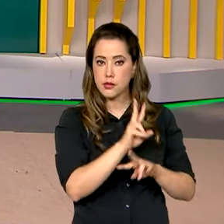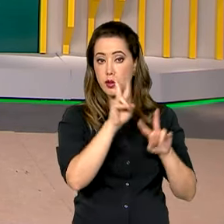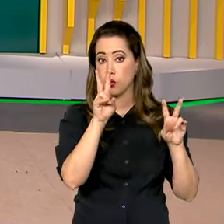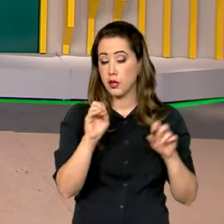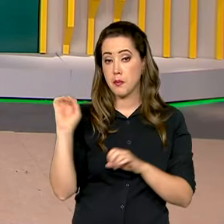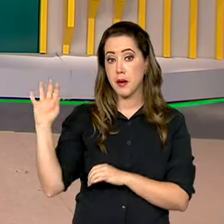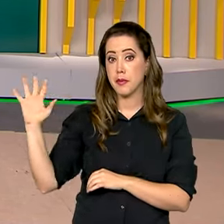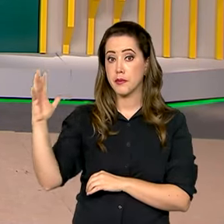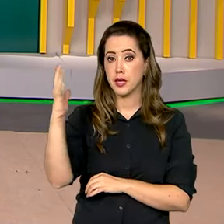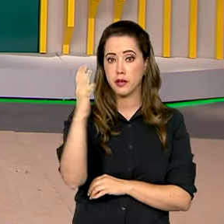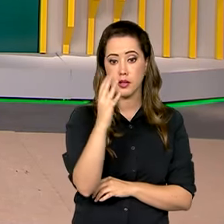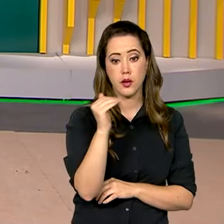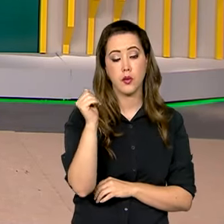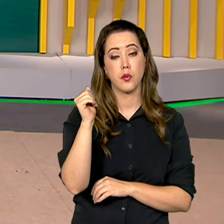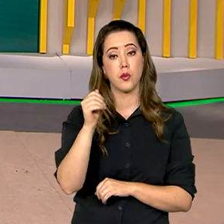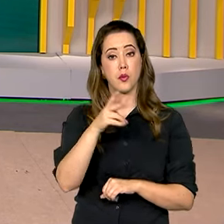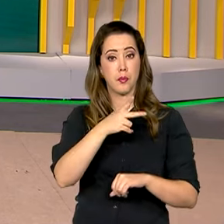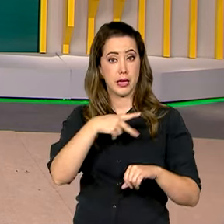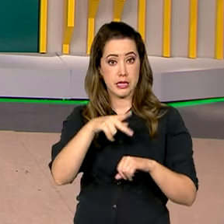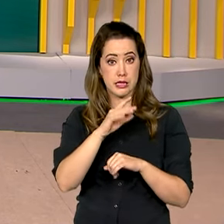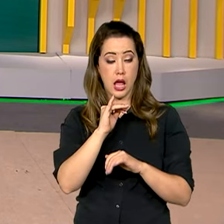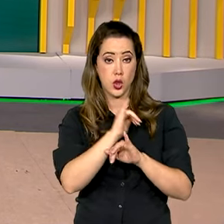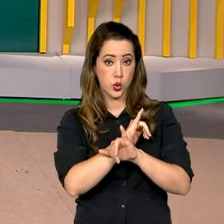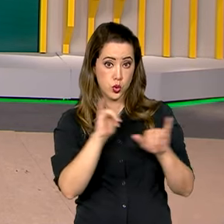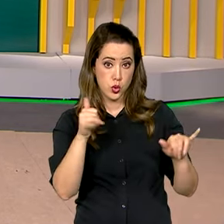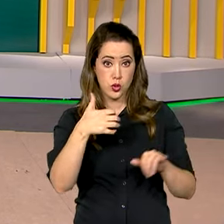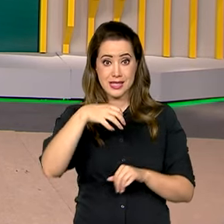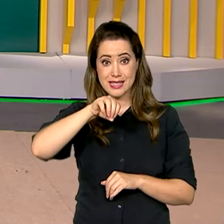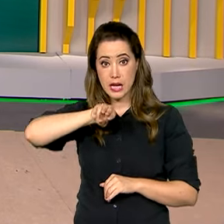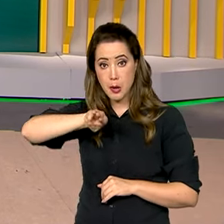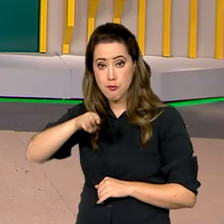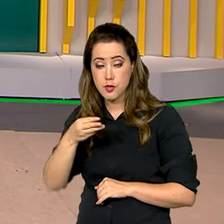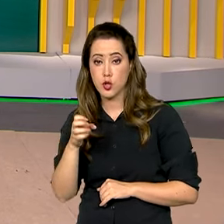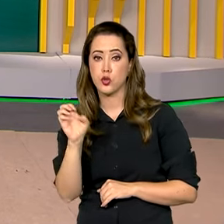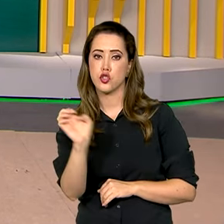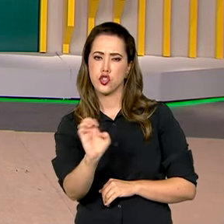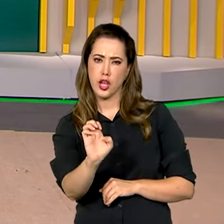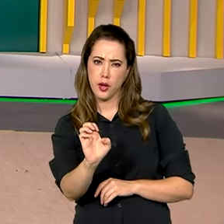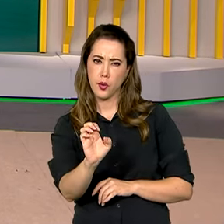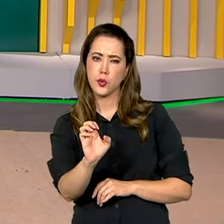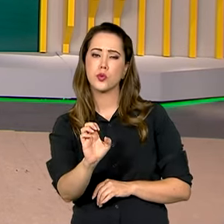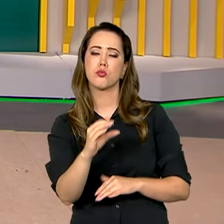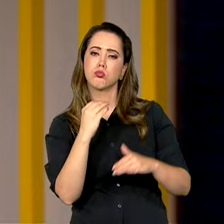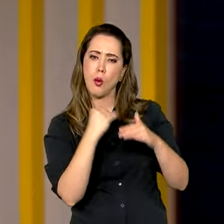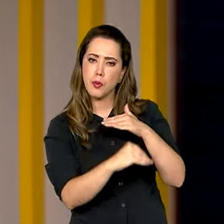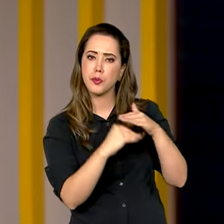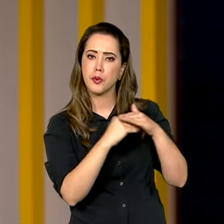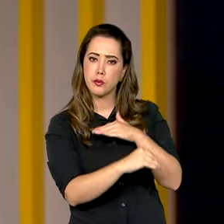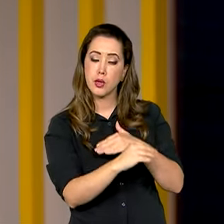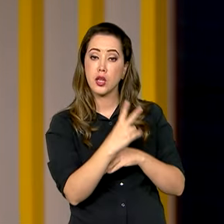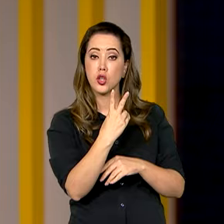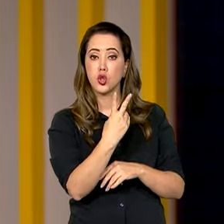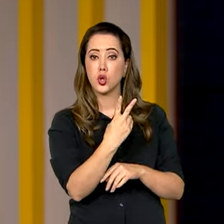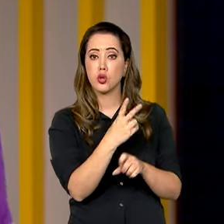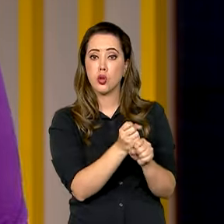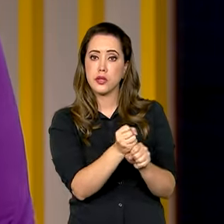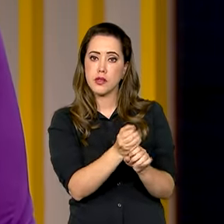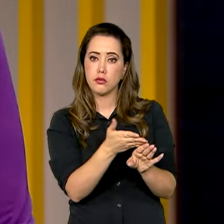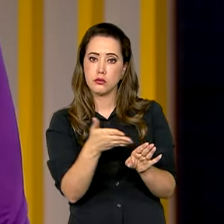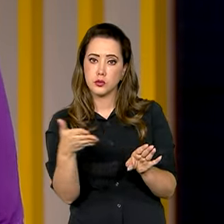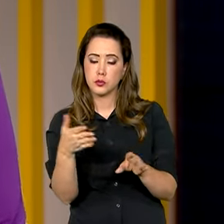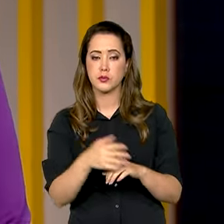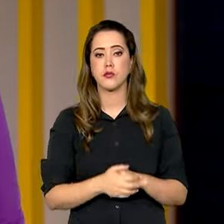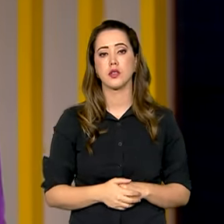anunciou 100 milhões de euros em nove iniciativas nos próximos dois anos. A ministra do Meio